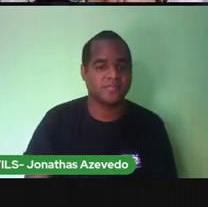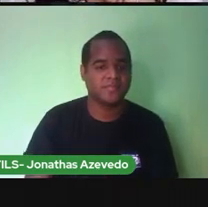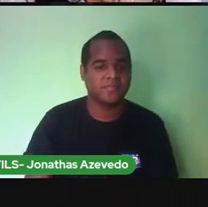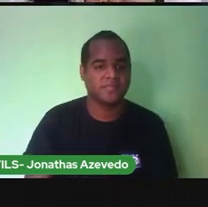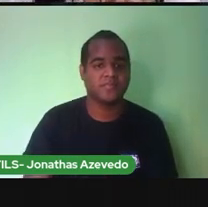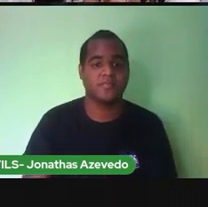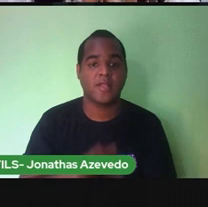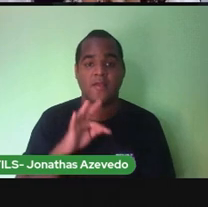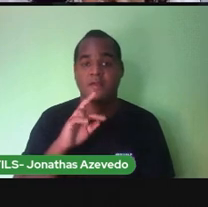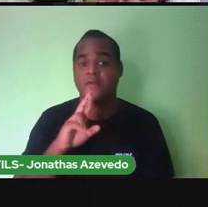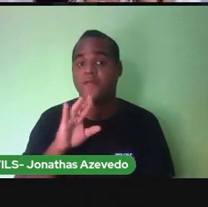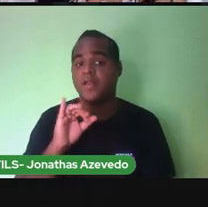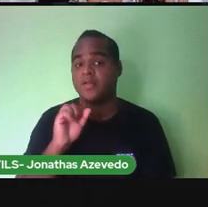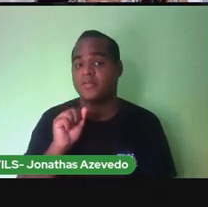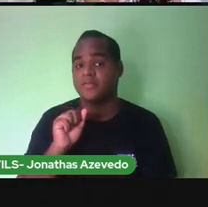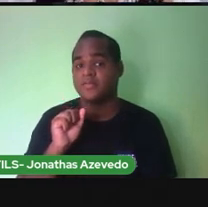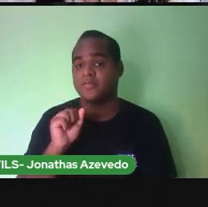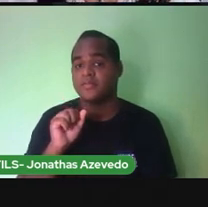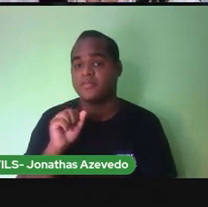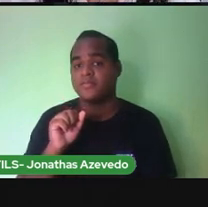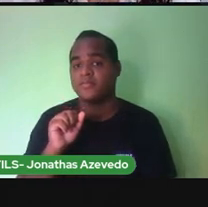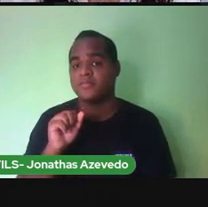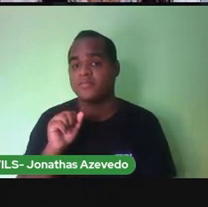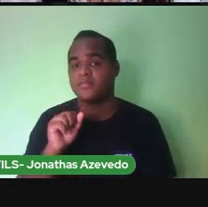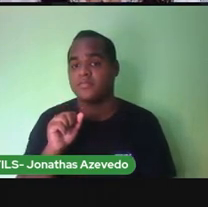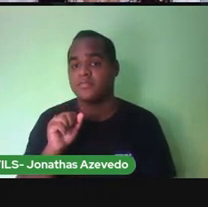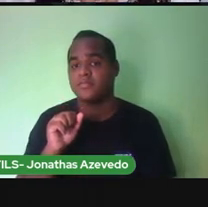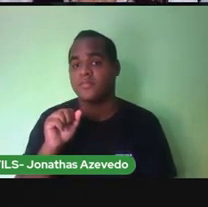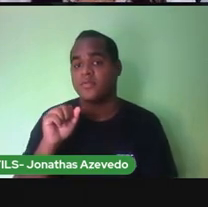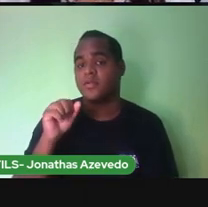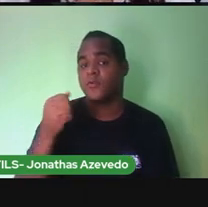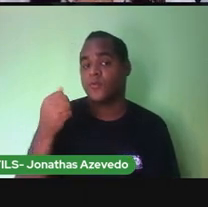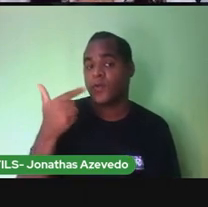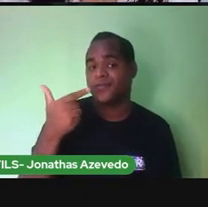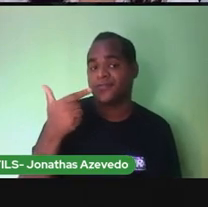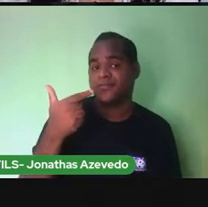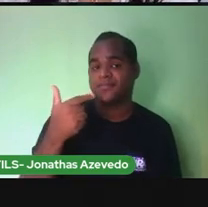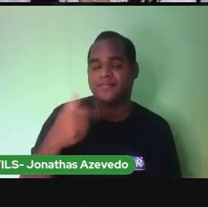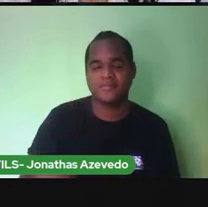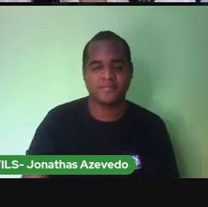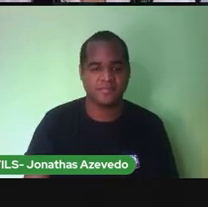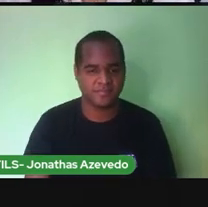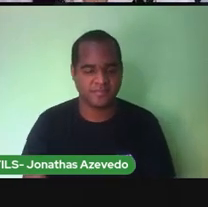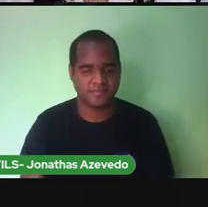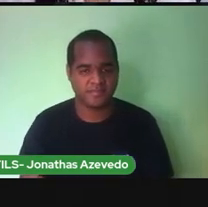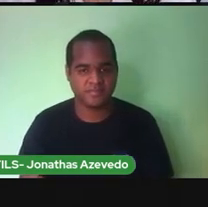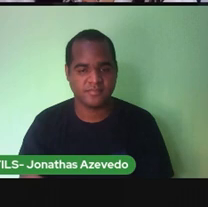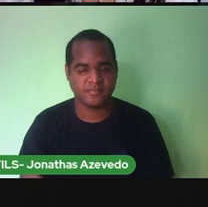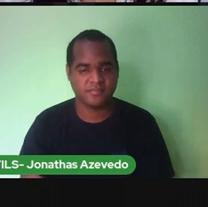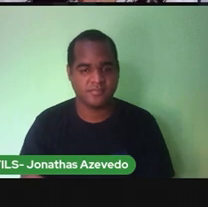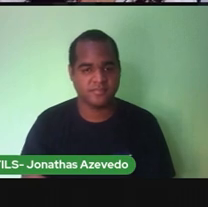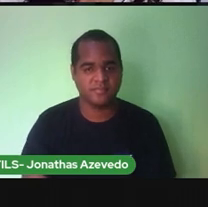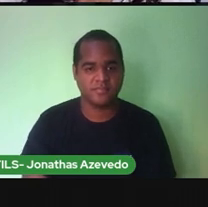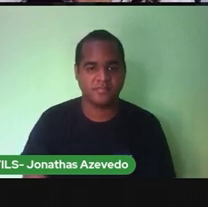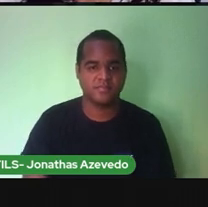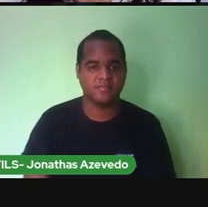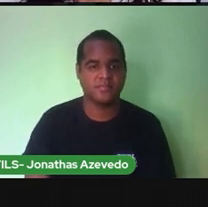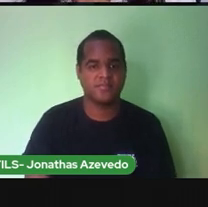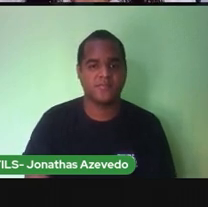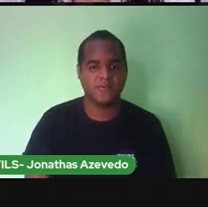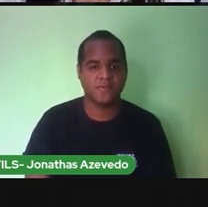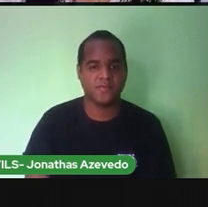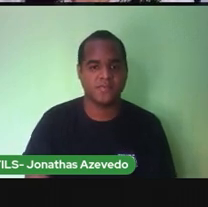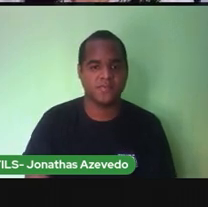Fria Um Dois A palavra agora É poderei